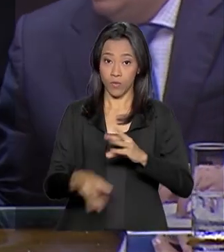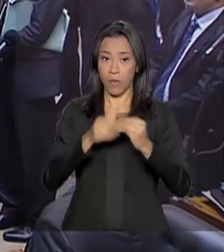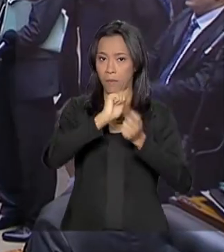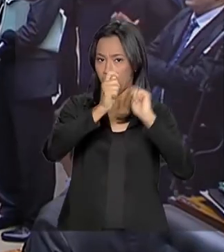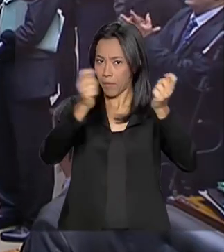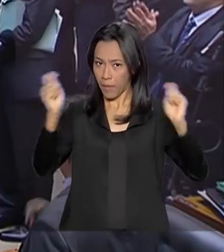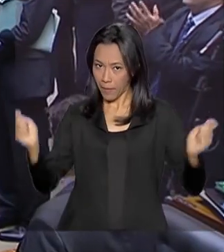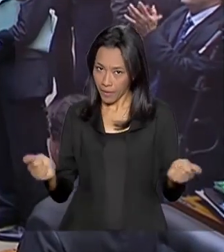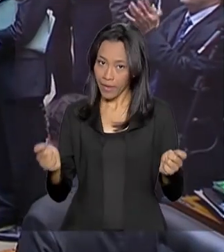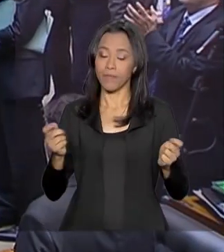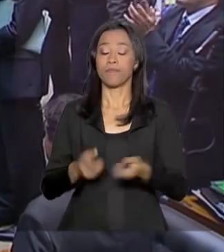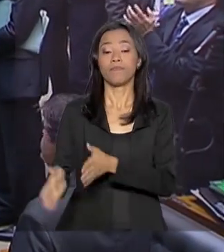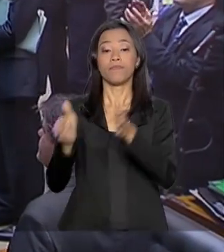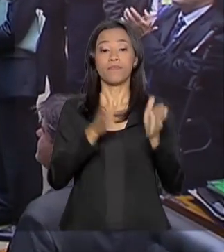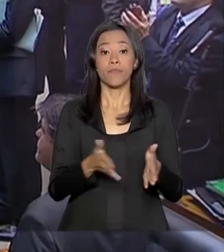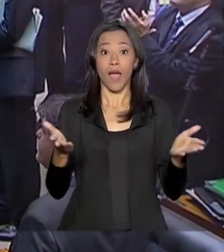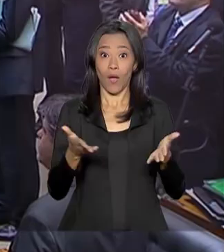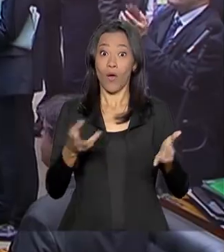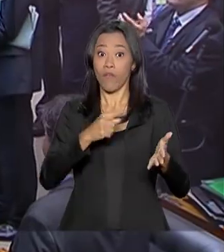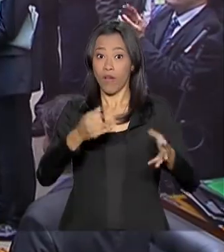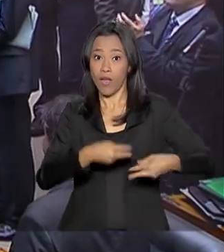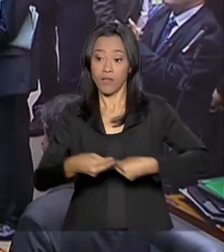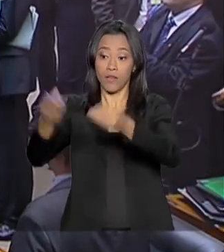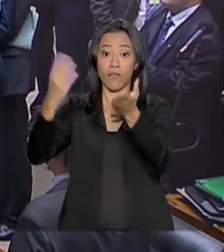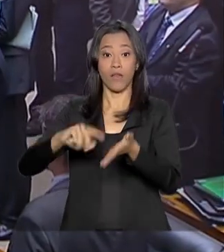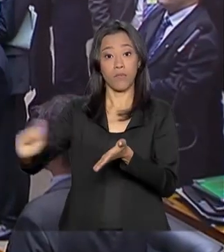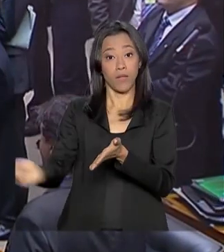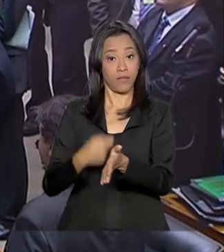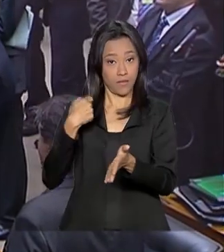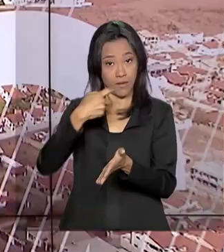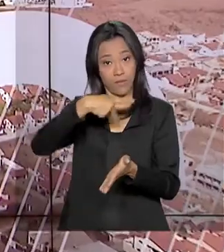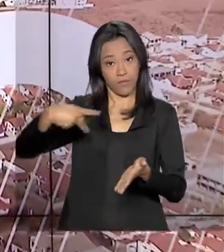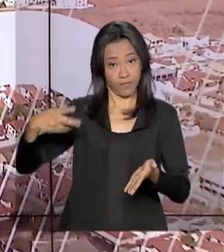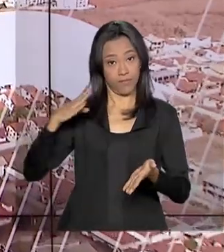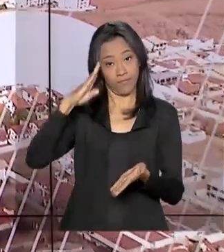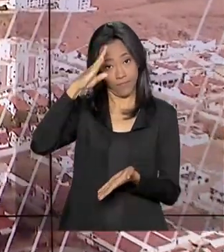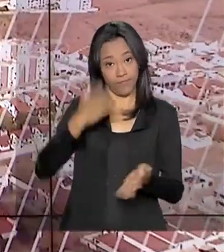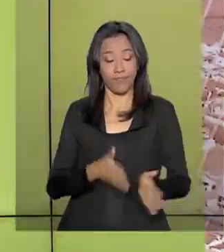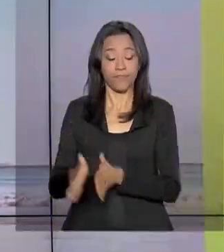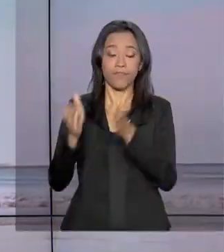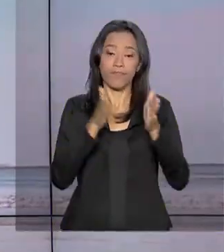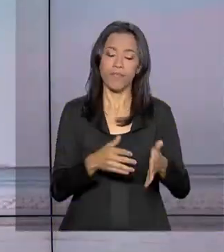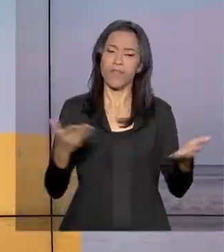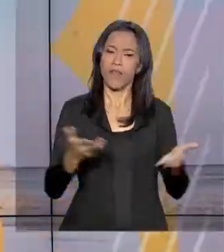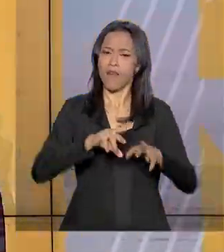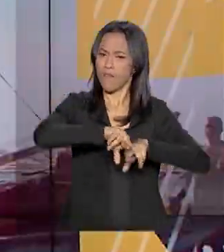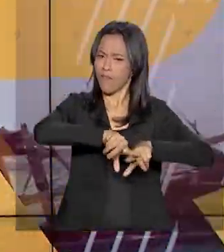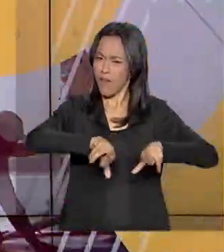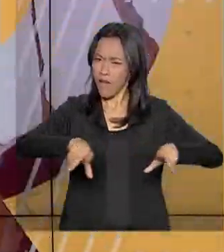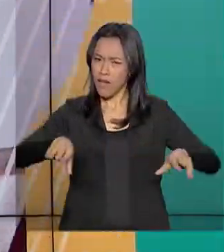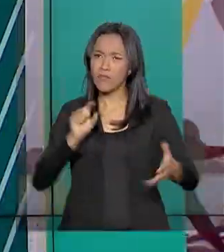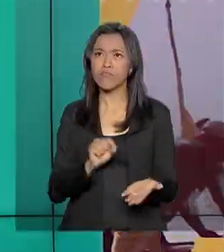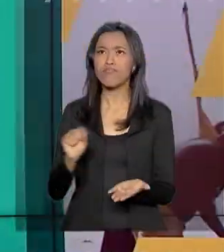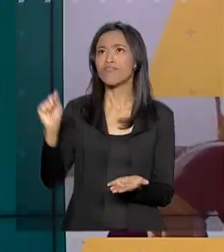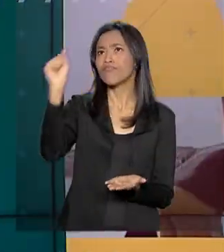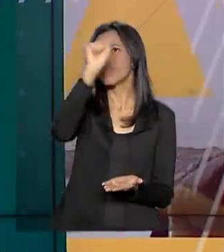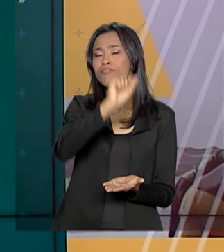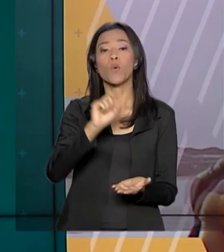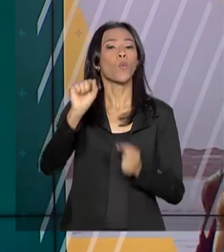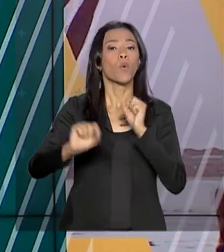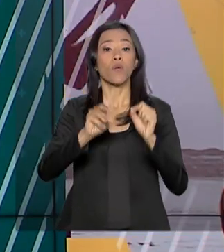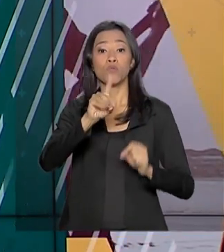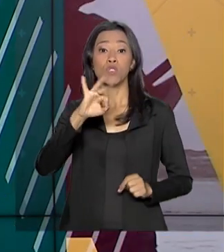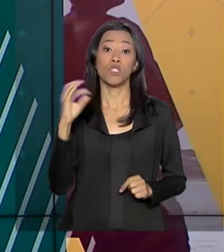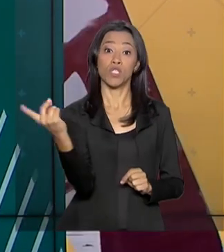obrigatórias. Matéria vai agora para a sanção do Presidente da República. Várias atividades por todo o país marcam o Dia Mundial de